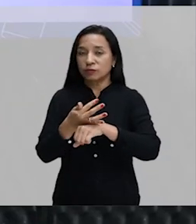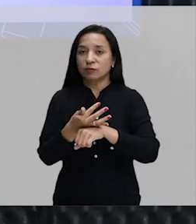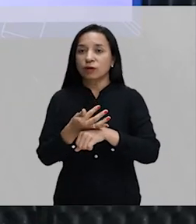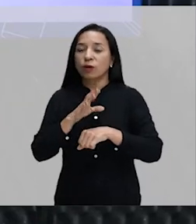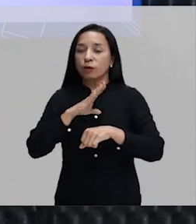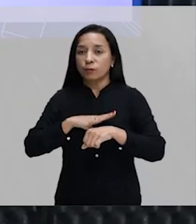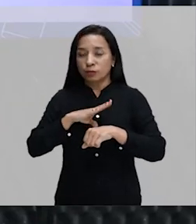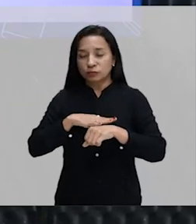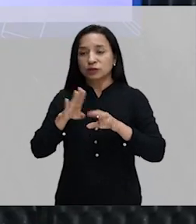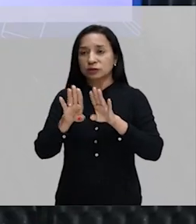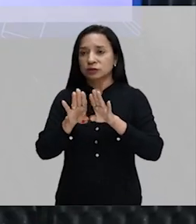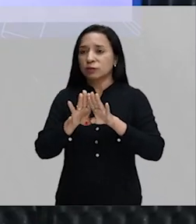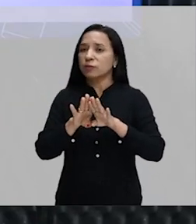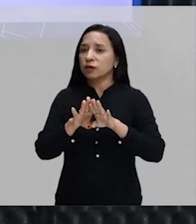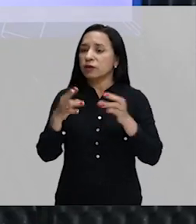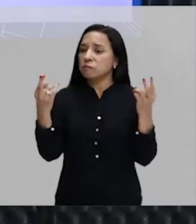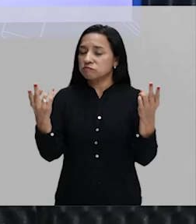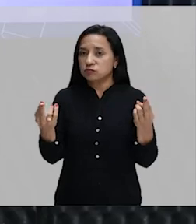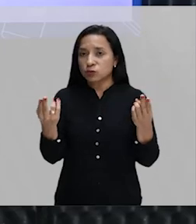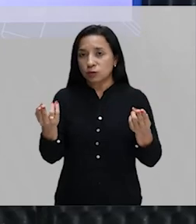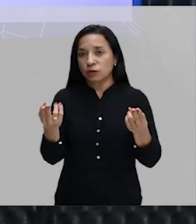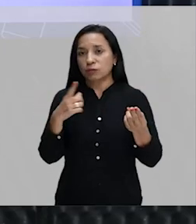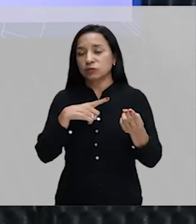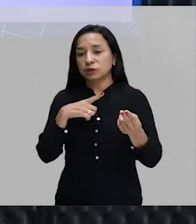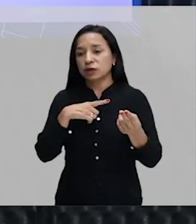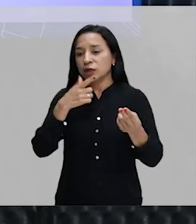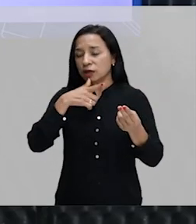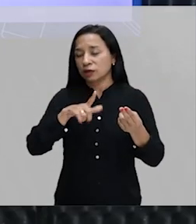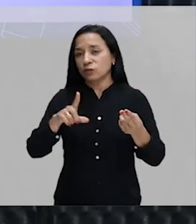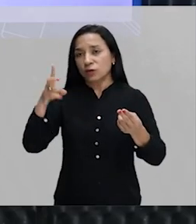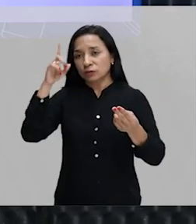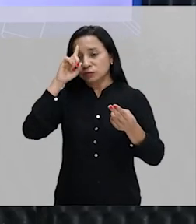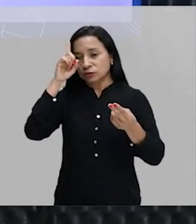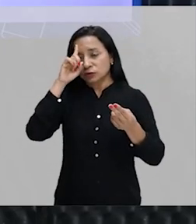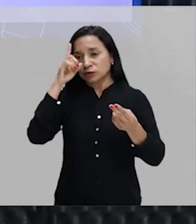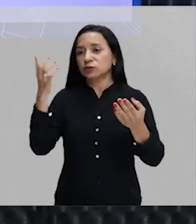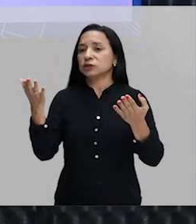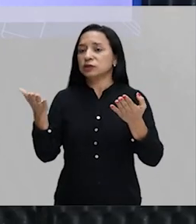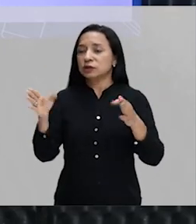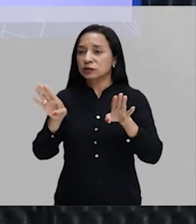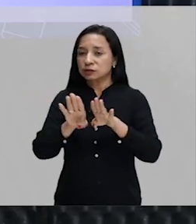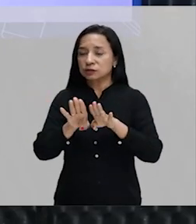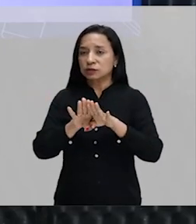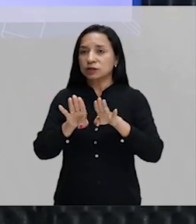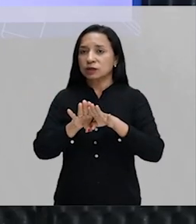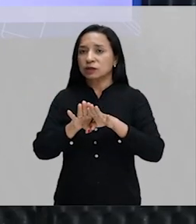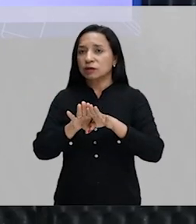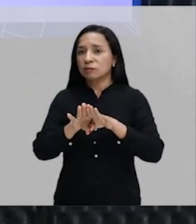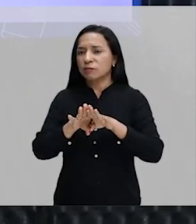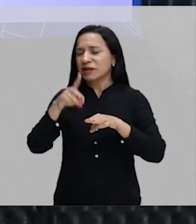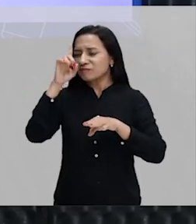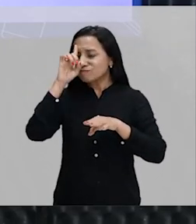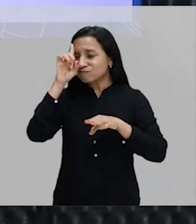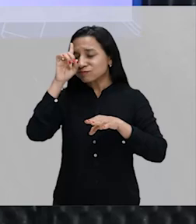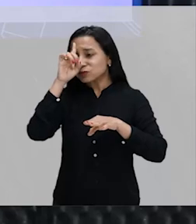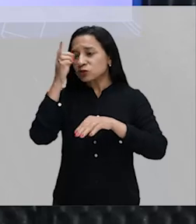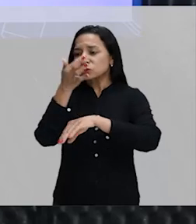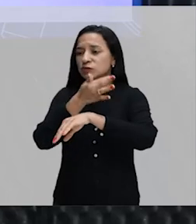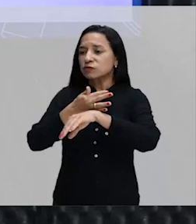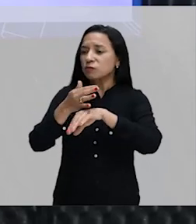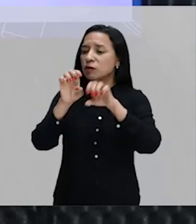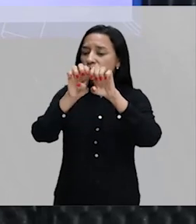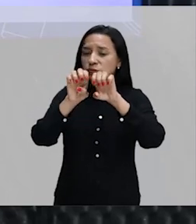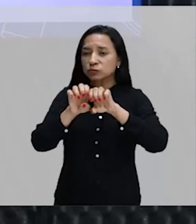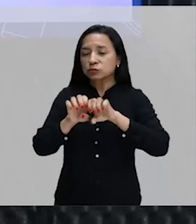a linguagem coloquial, que é a nossa linguagem do dia a dia, e nós temos o português formal, que é aquela língua mais estruturada, mais